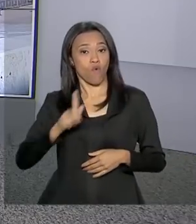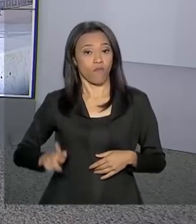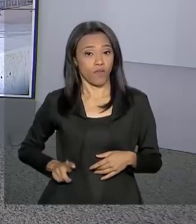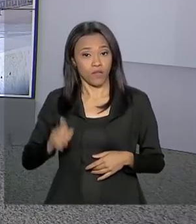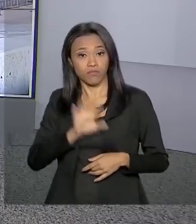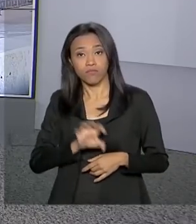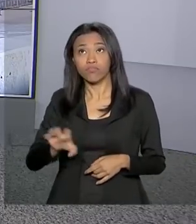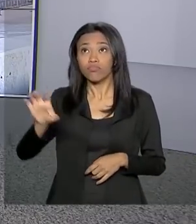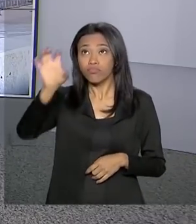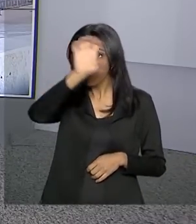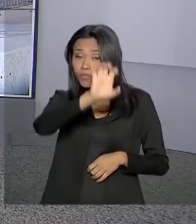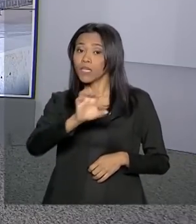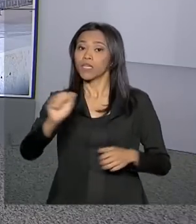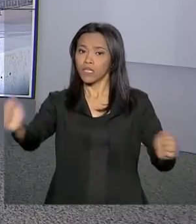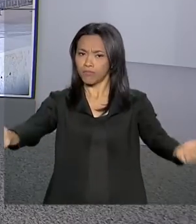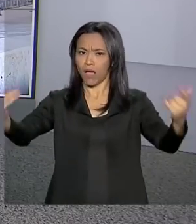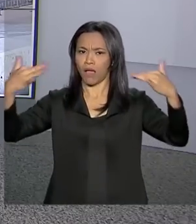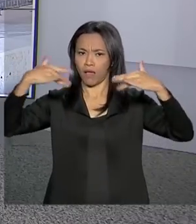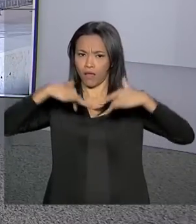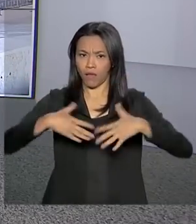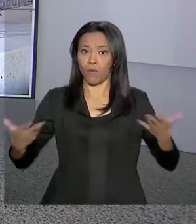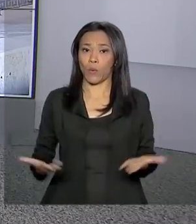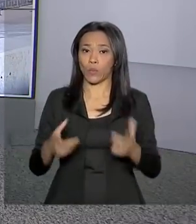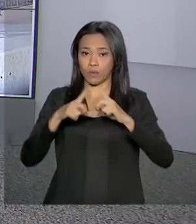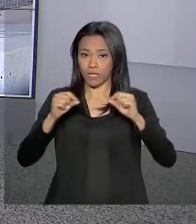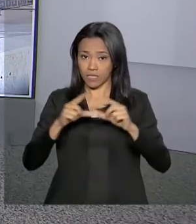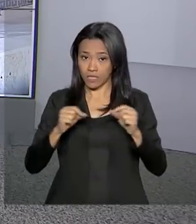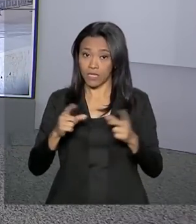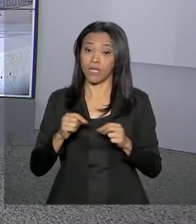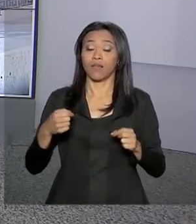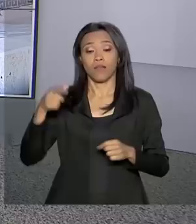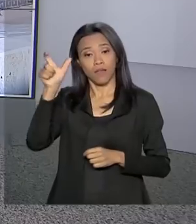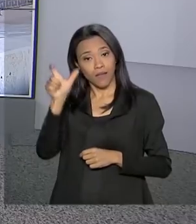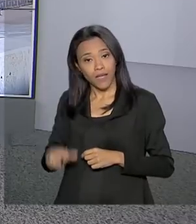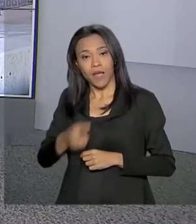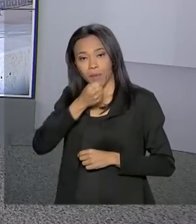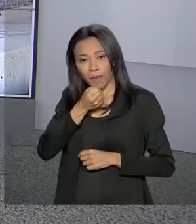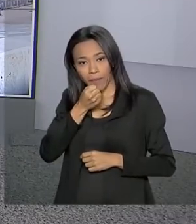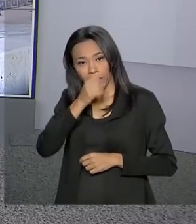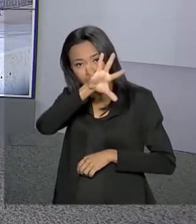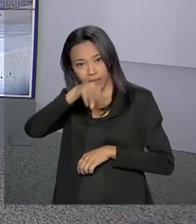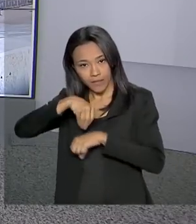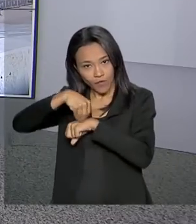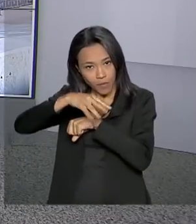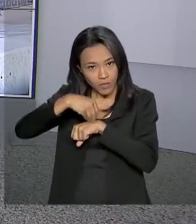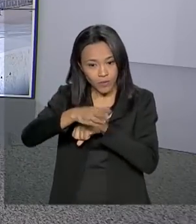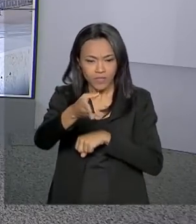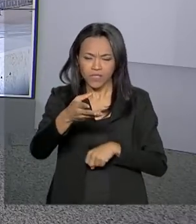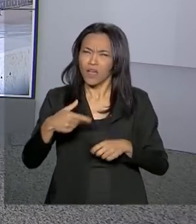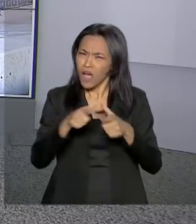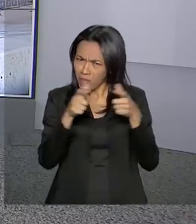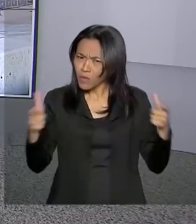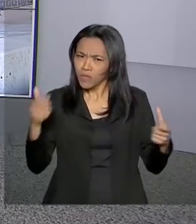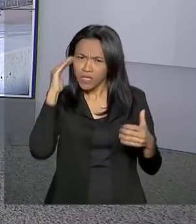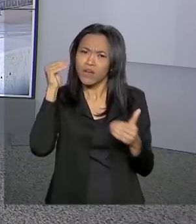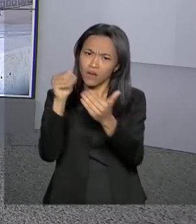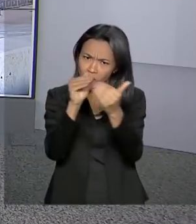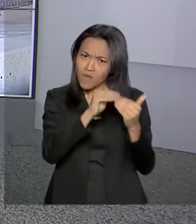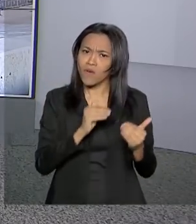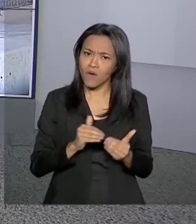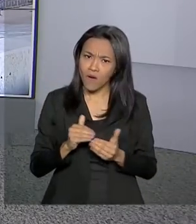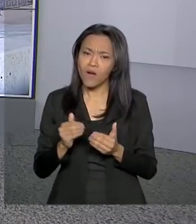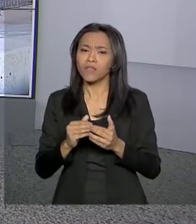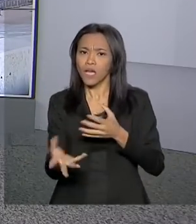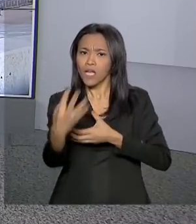hoje em Brasília. A Selma Dias acompanha toda essa movimentação e traz agora os detalhes para a gente. Selma, a maioria dos governadores apoia a inclusão de